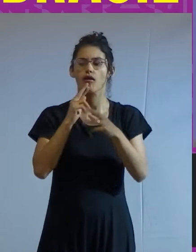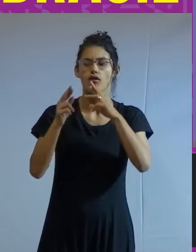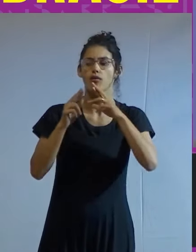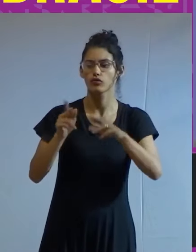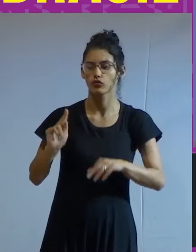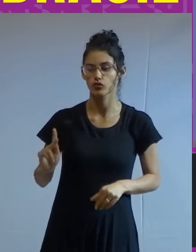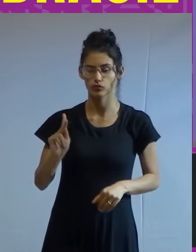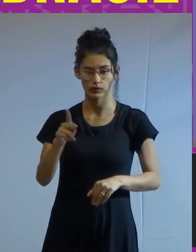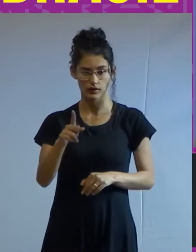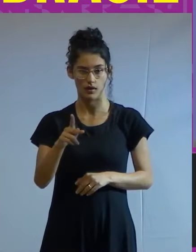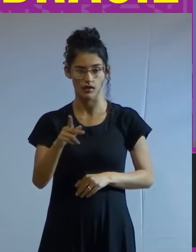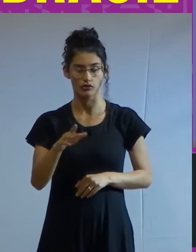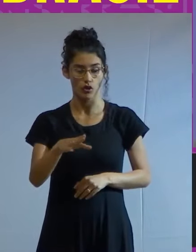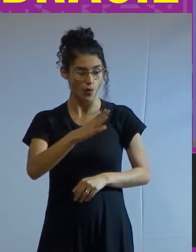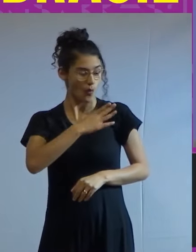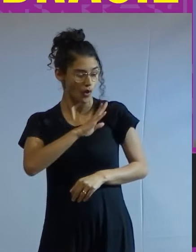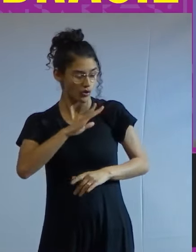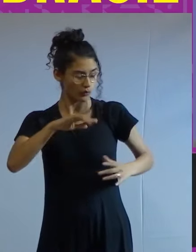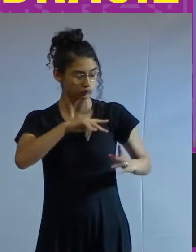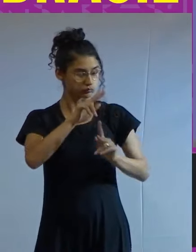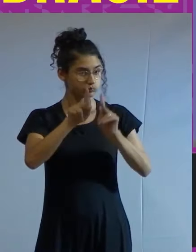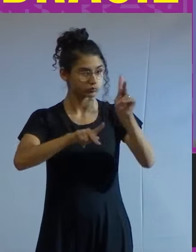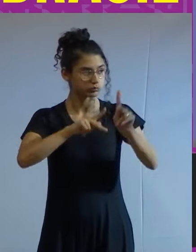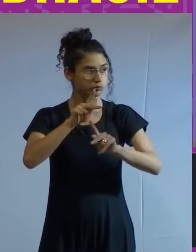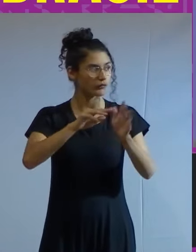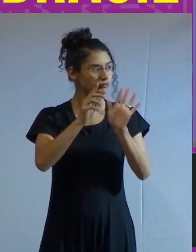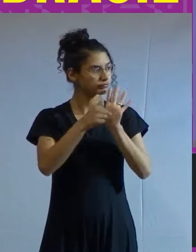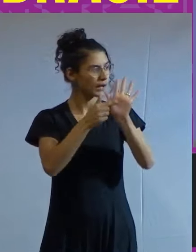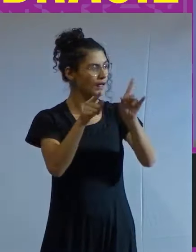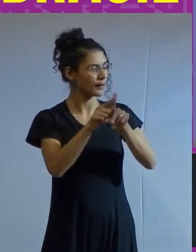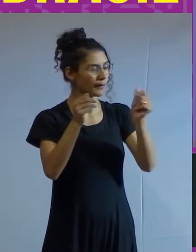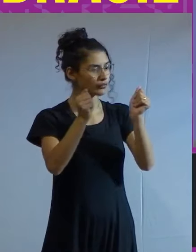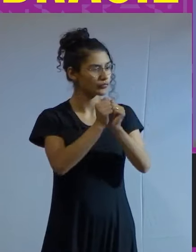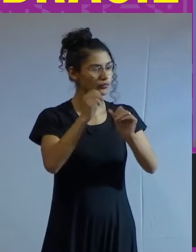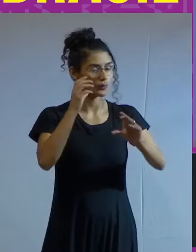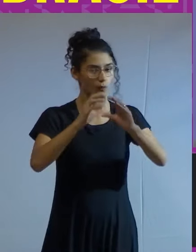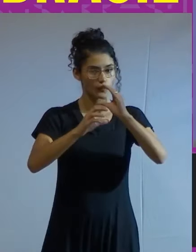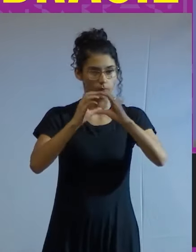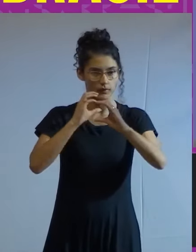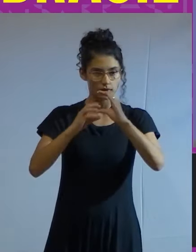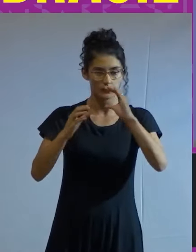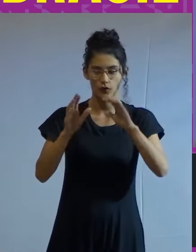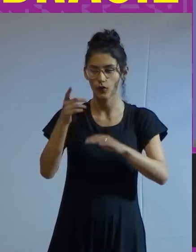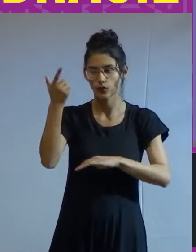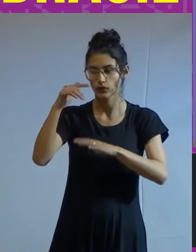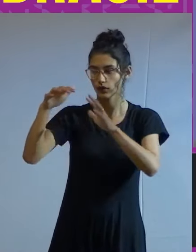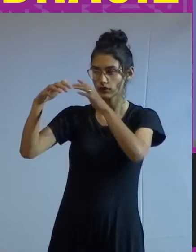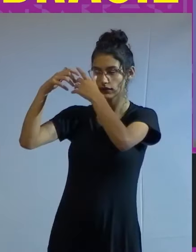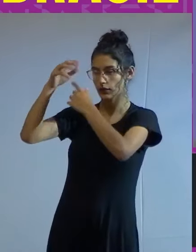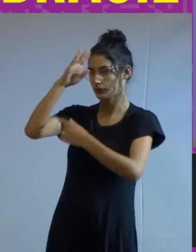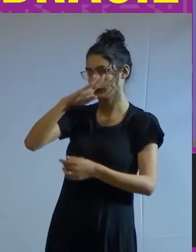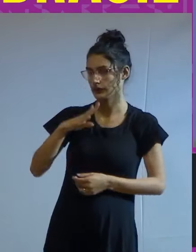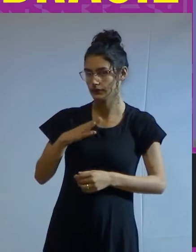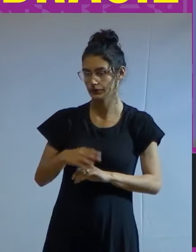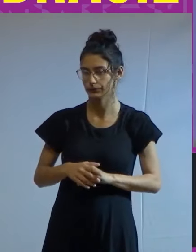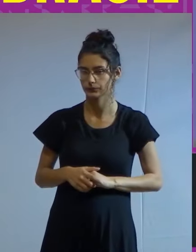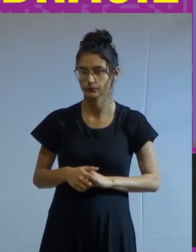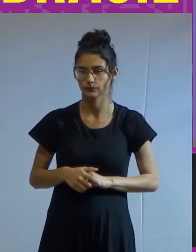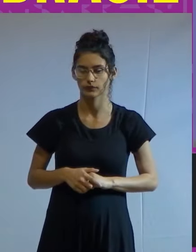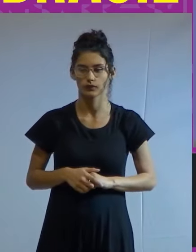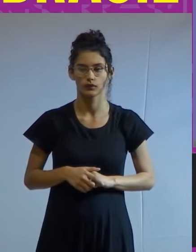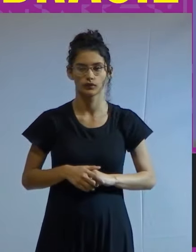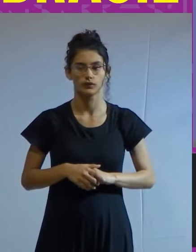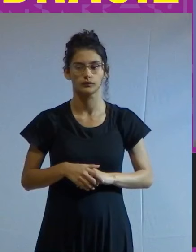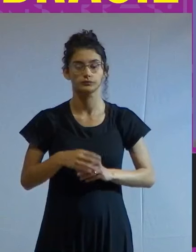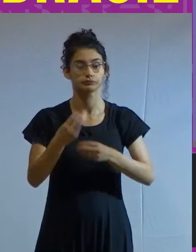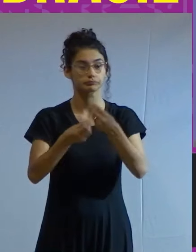continuidade, o coração do povo posto em comunicação com o cérebro do Brasil, com